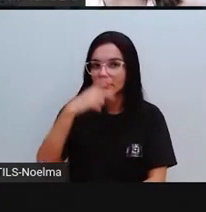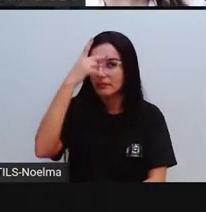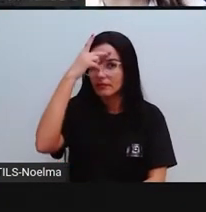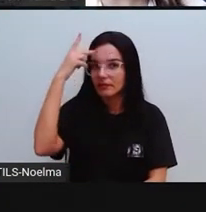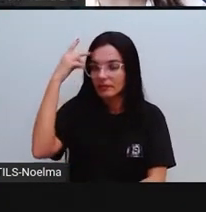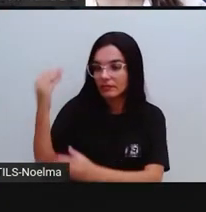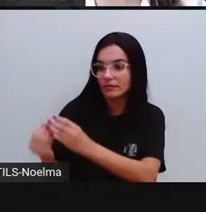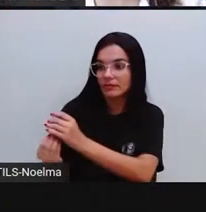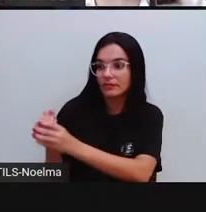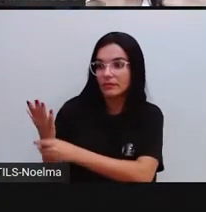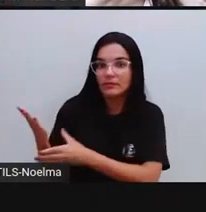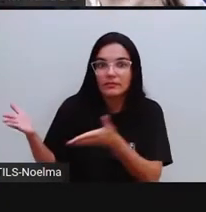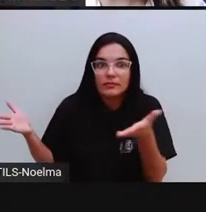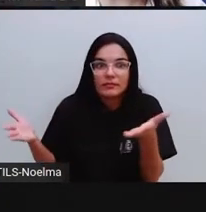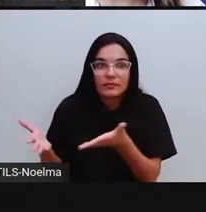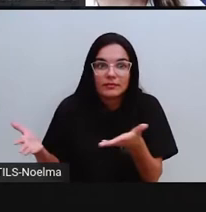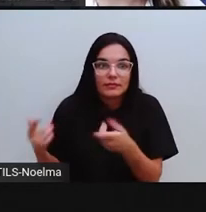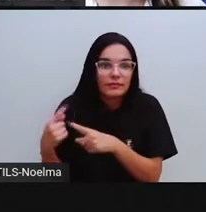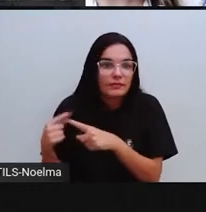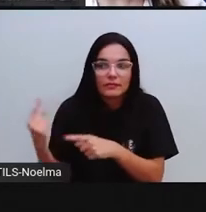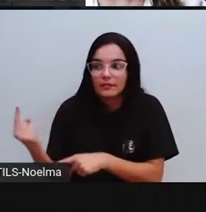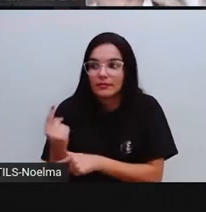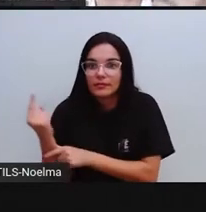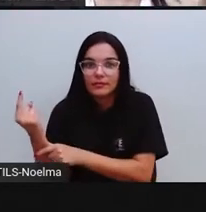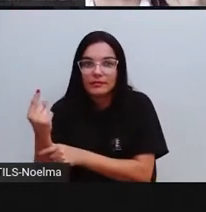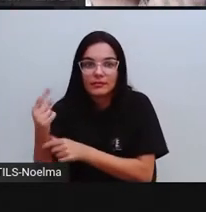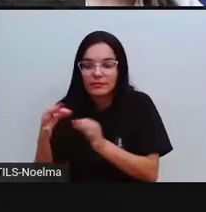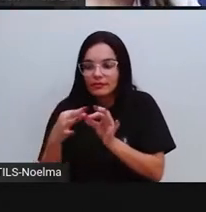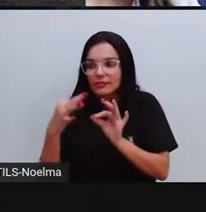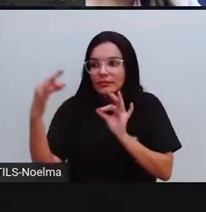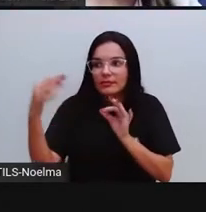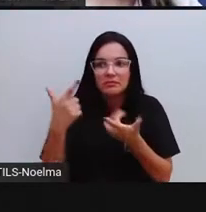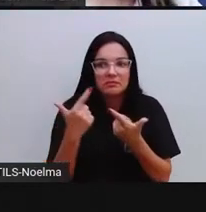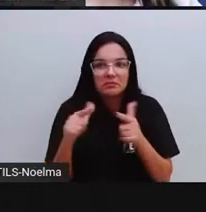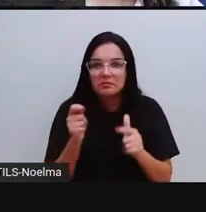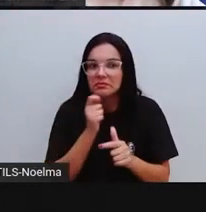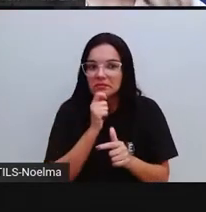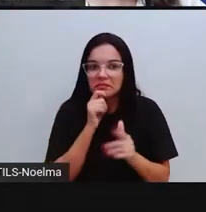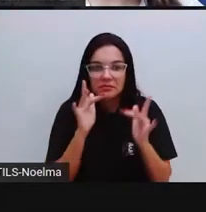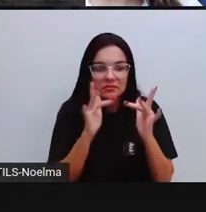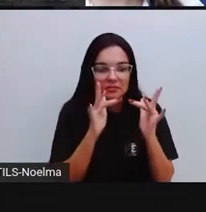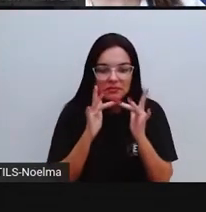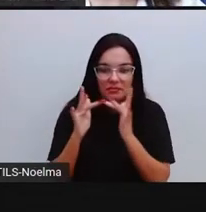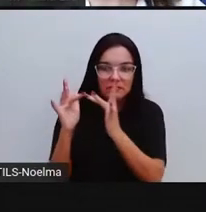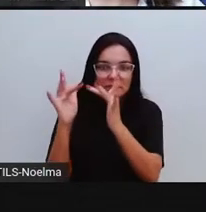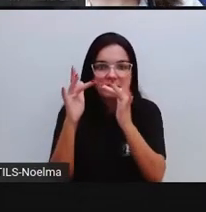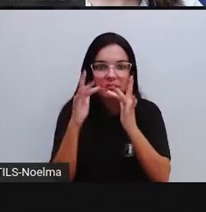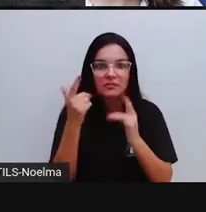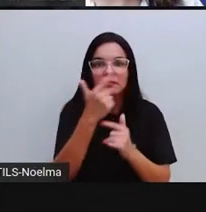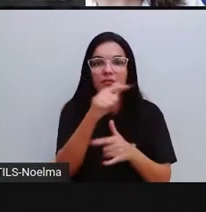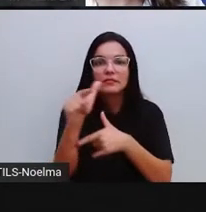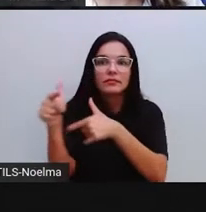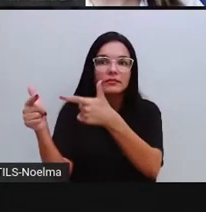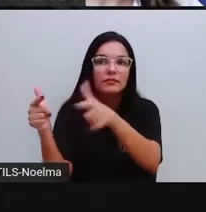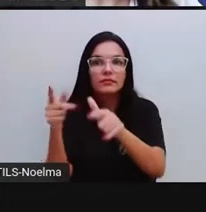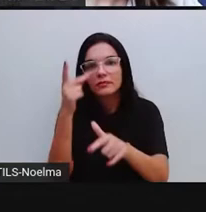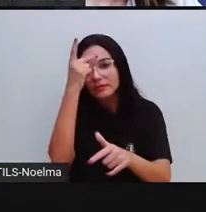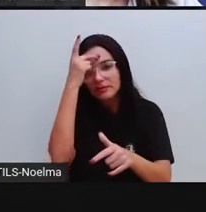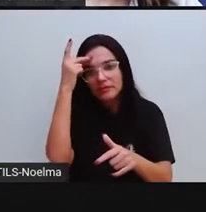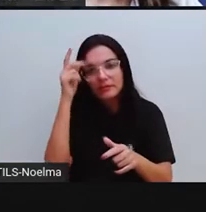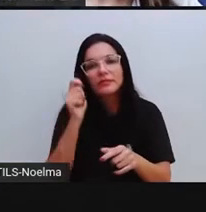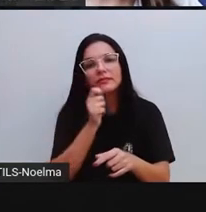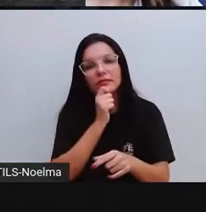recentemente, que ainda estão isolados, que ainda não tiveram contatos aí com outros povos, que ainda falam realmente